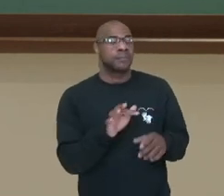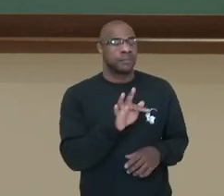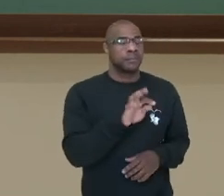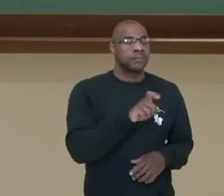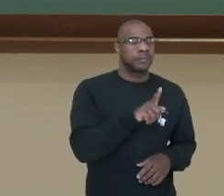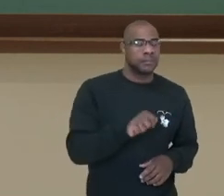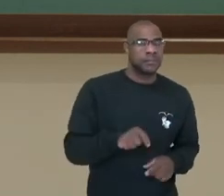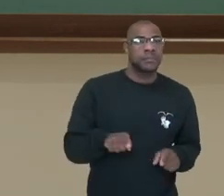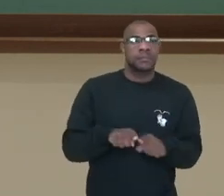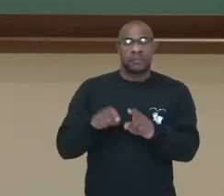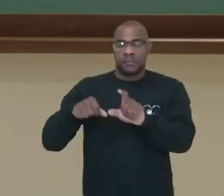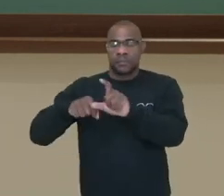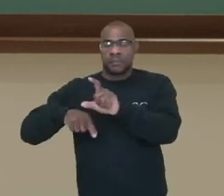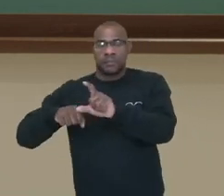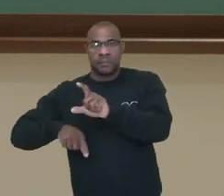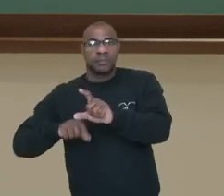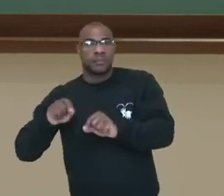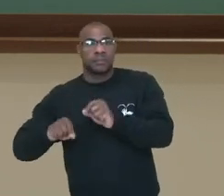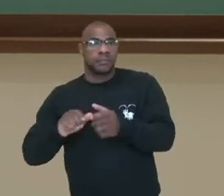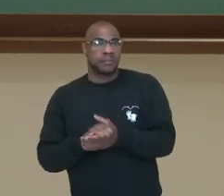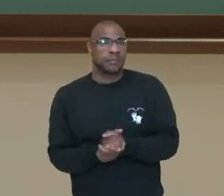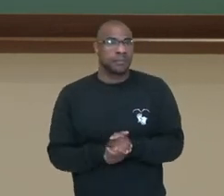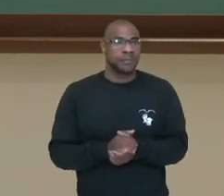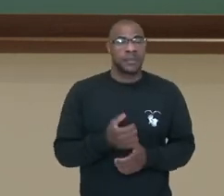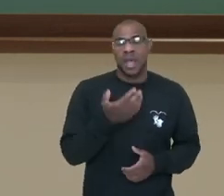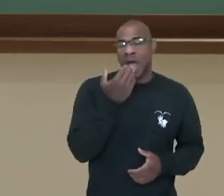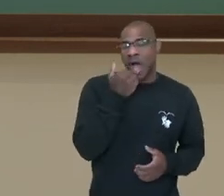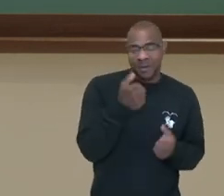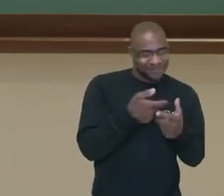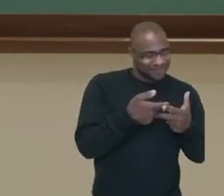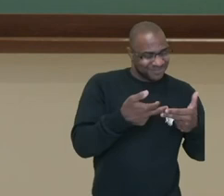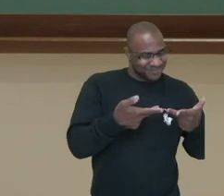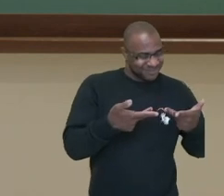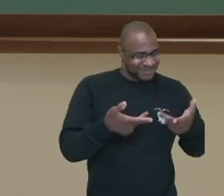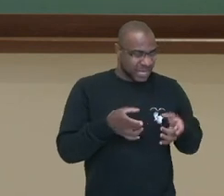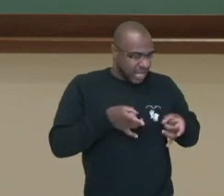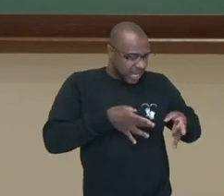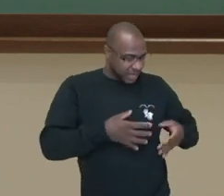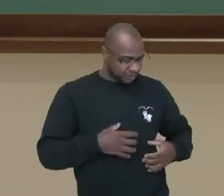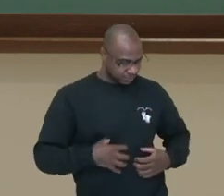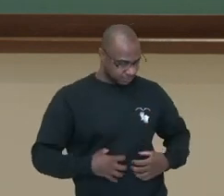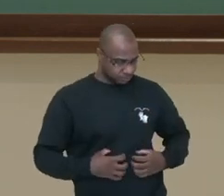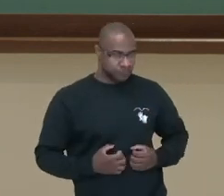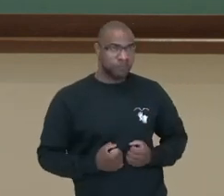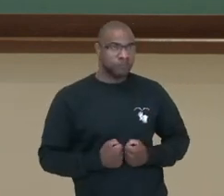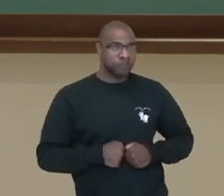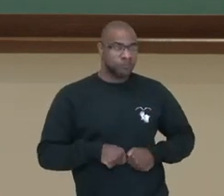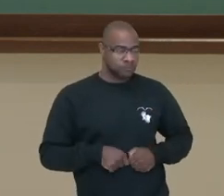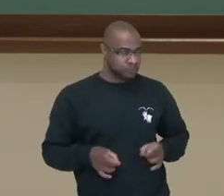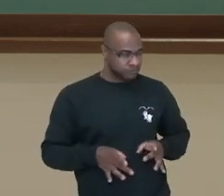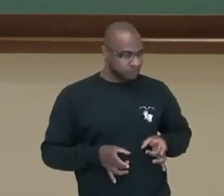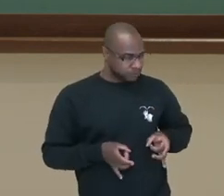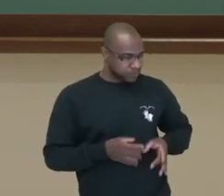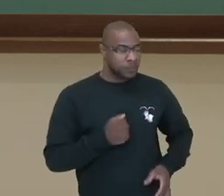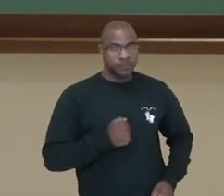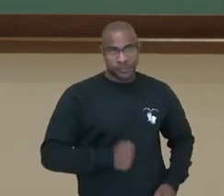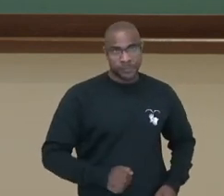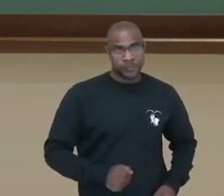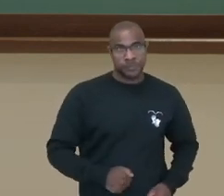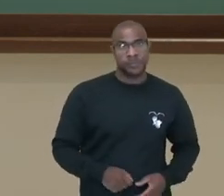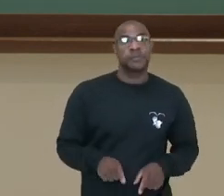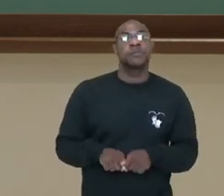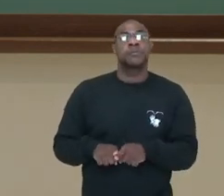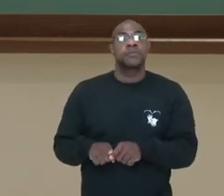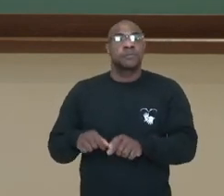fezes excretas? Fezes vem de produtos, alimentos que não foram digeridos. As excretas é produto da atividade das